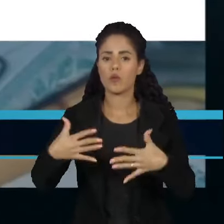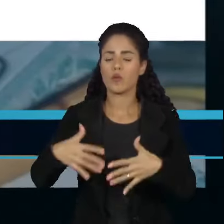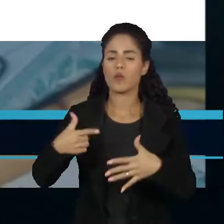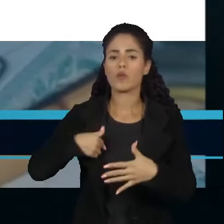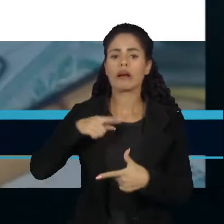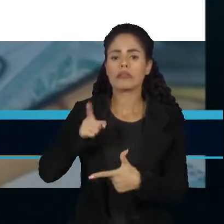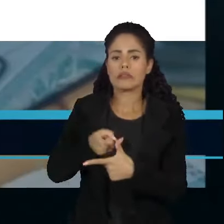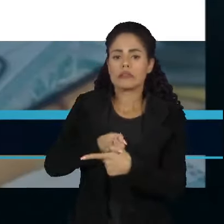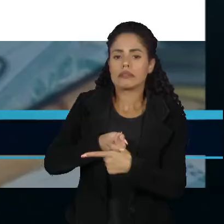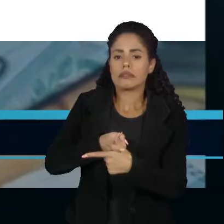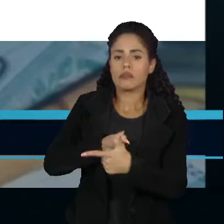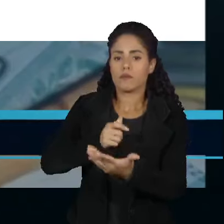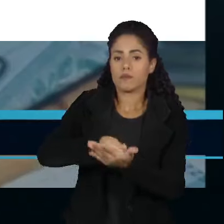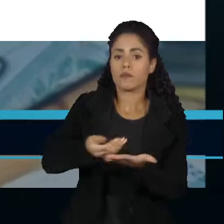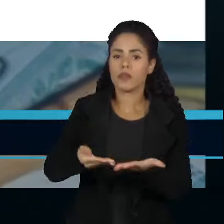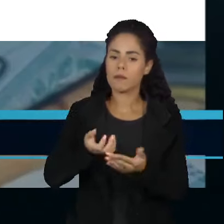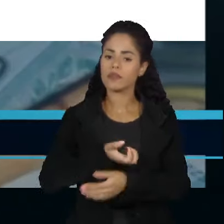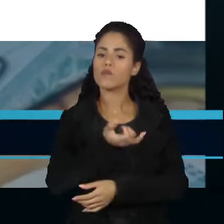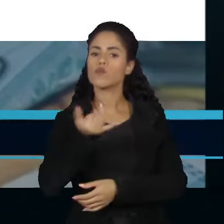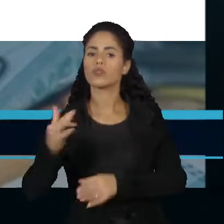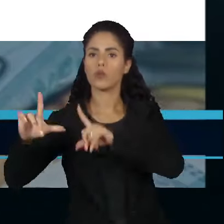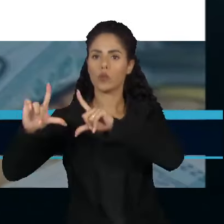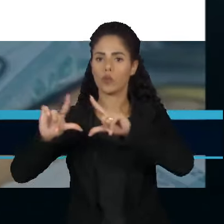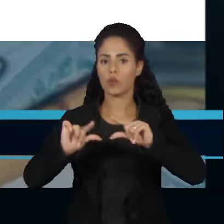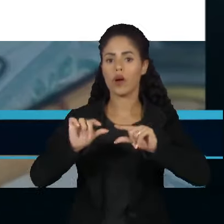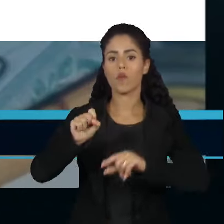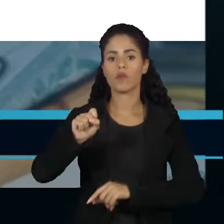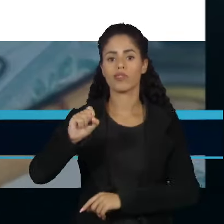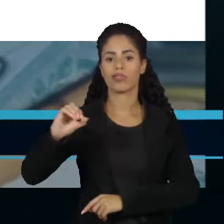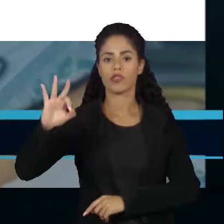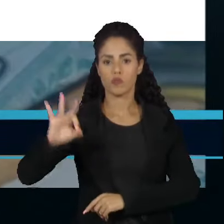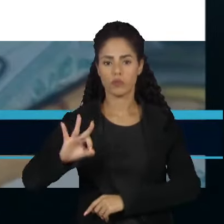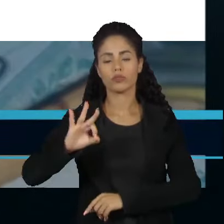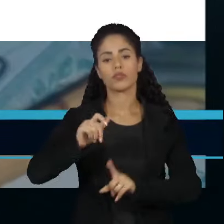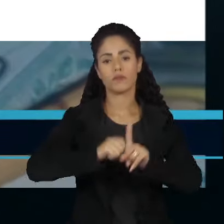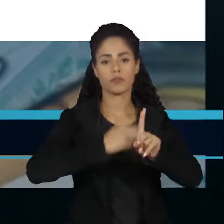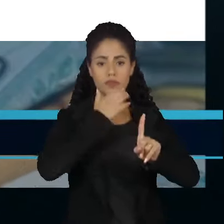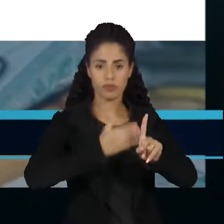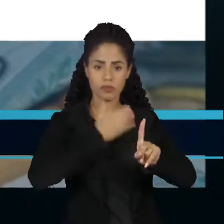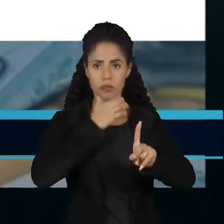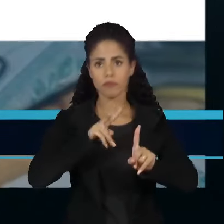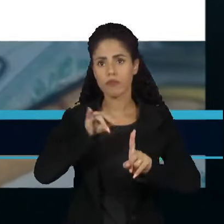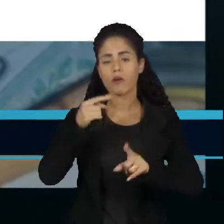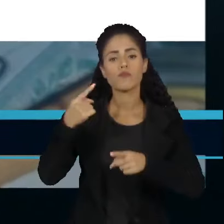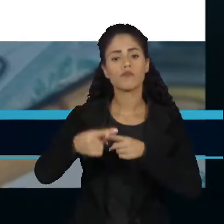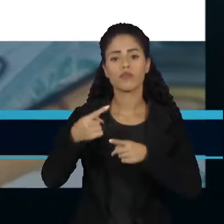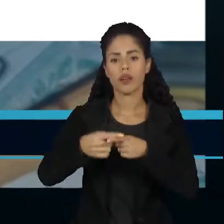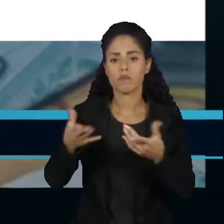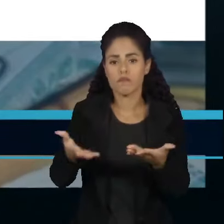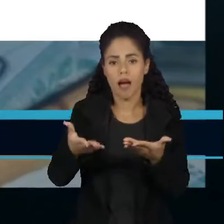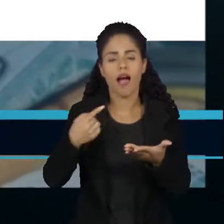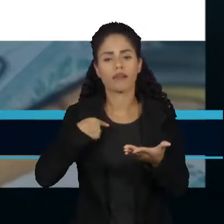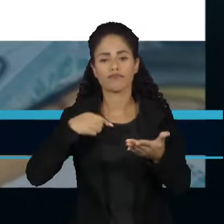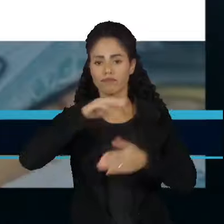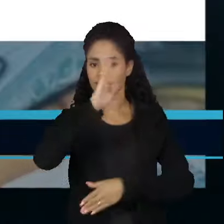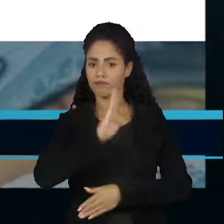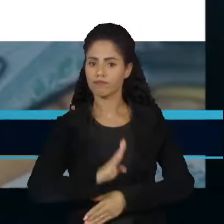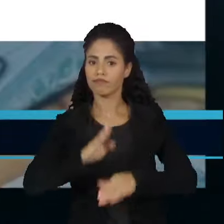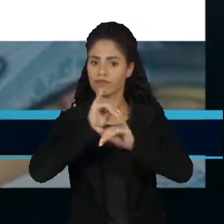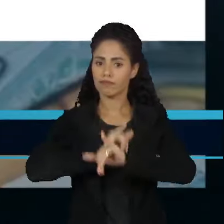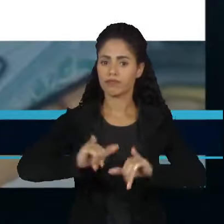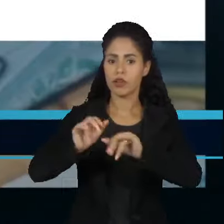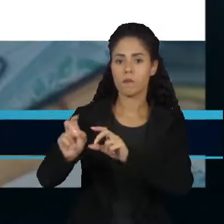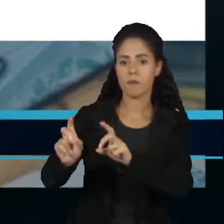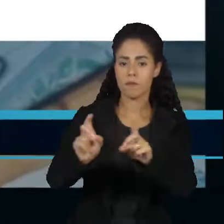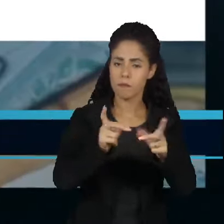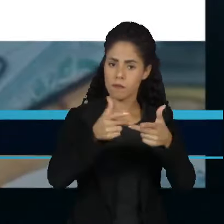financeiras. Mas esse número deve chegar a 80% em dezembro deste ano, segundo a Confederação Nacional do Comércio